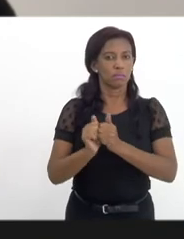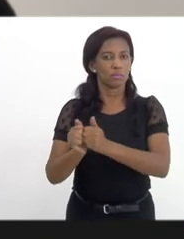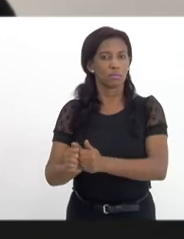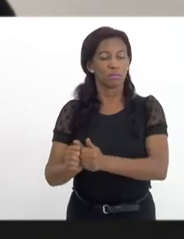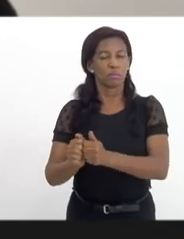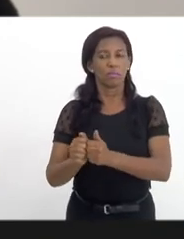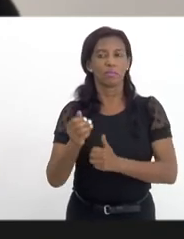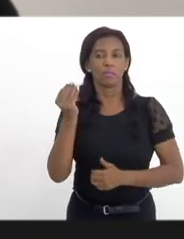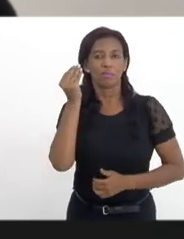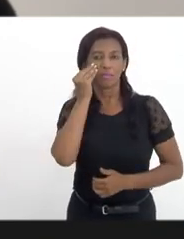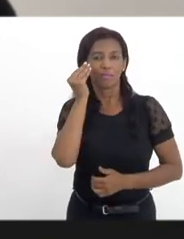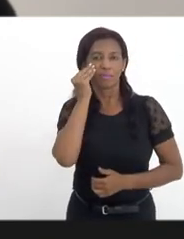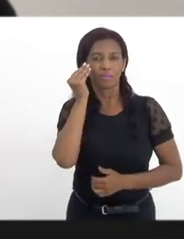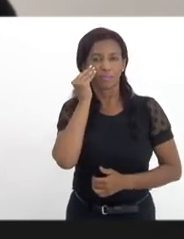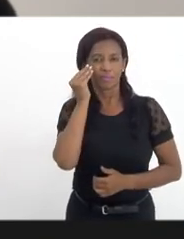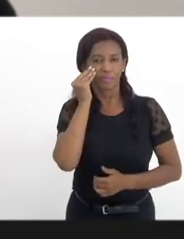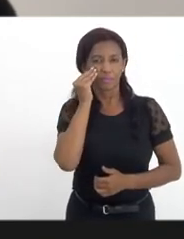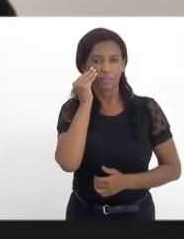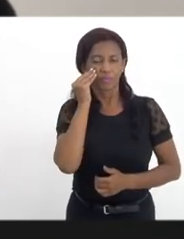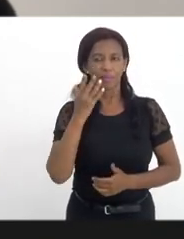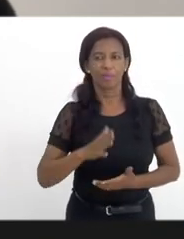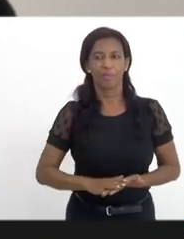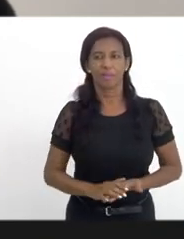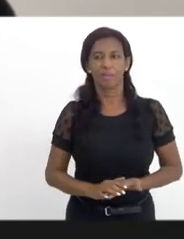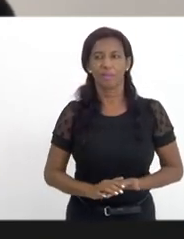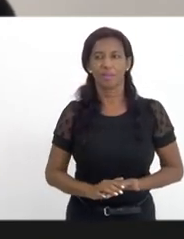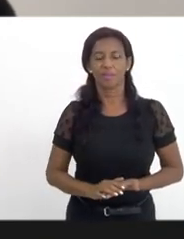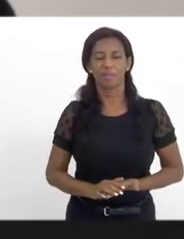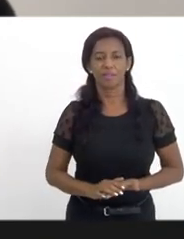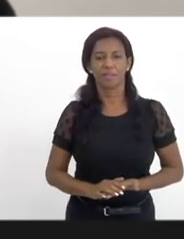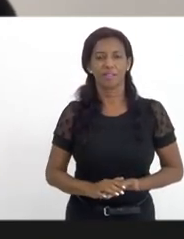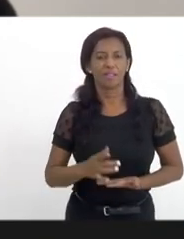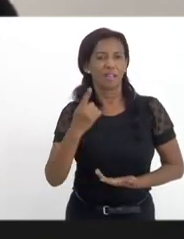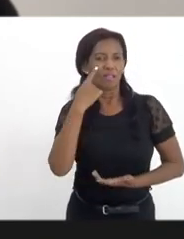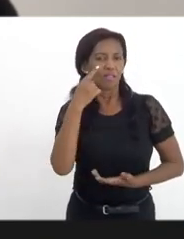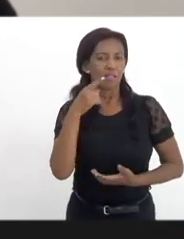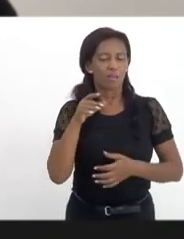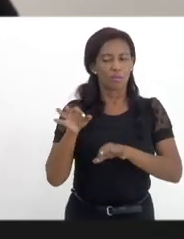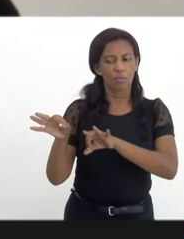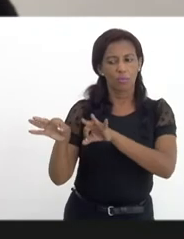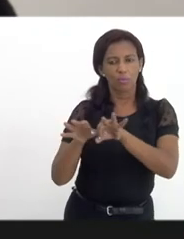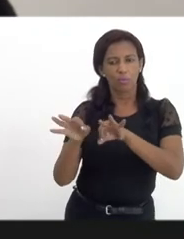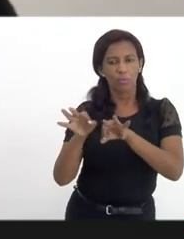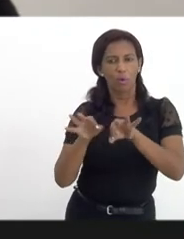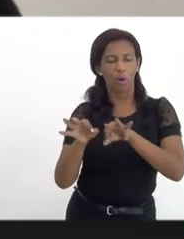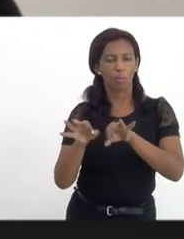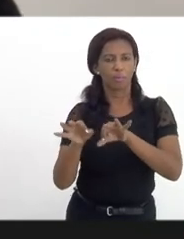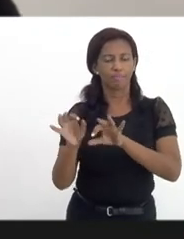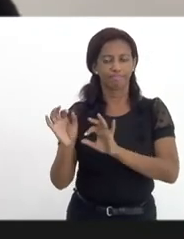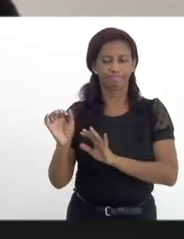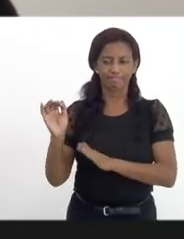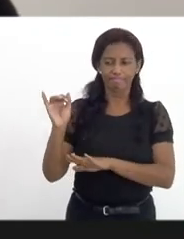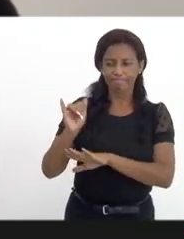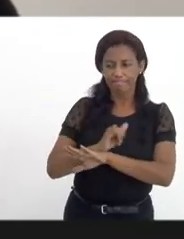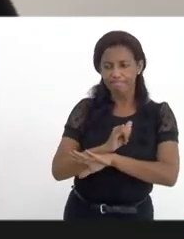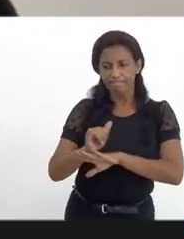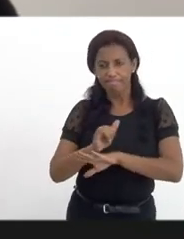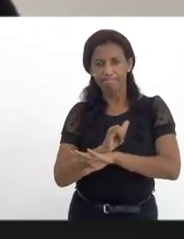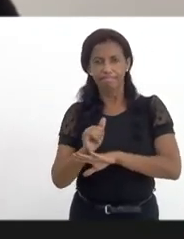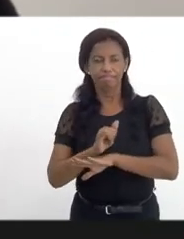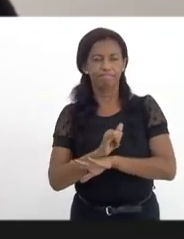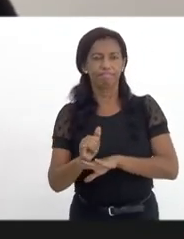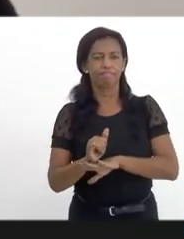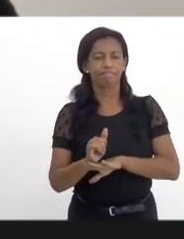audiência e estará vendo a melhor forma para que venhamos construir de uma forma harmônica